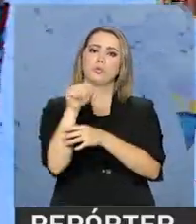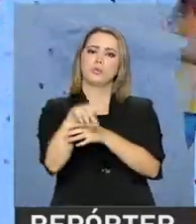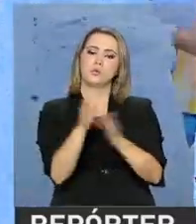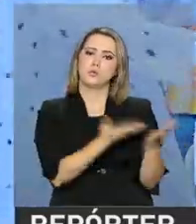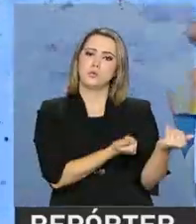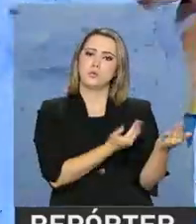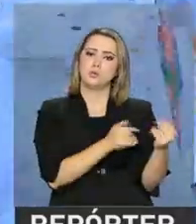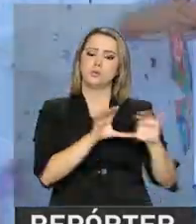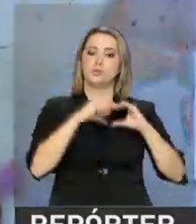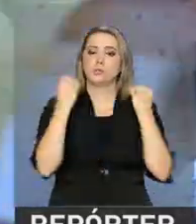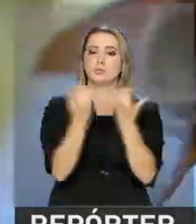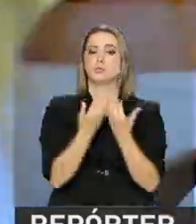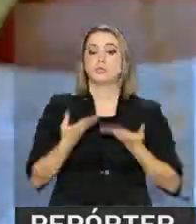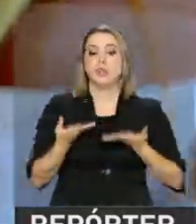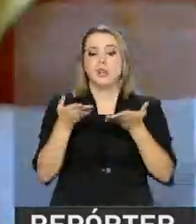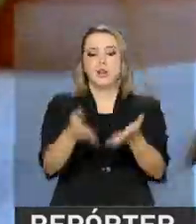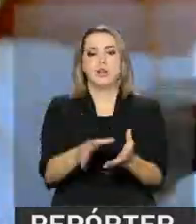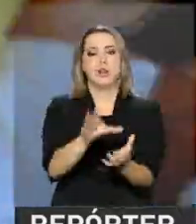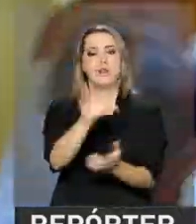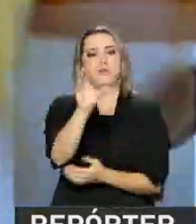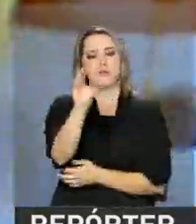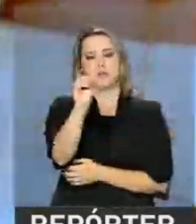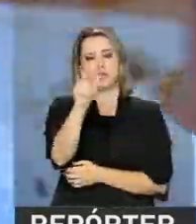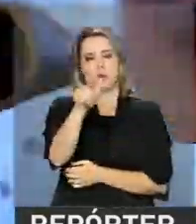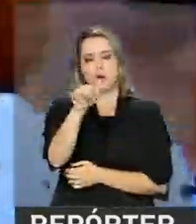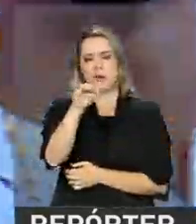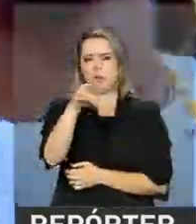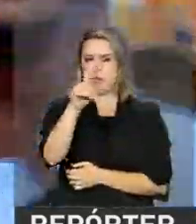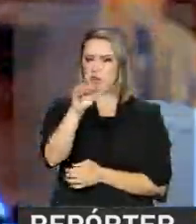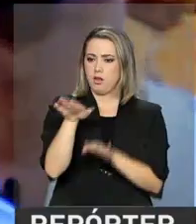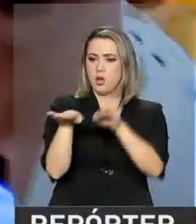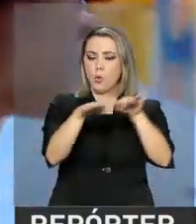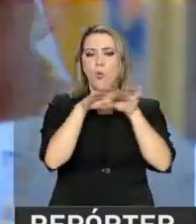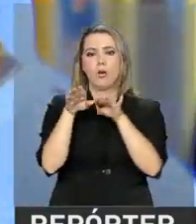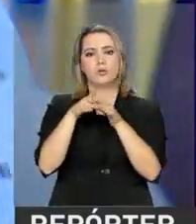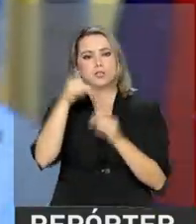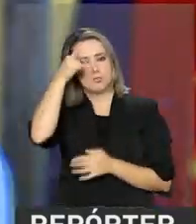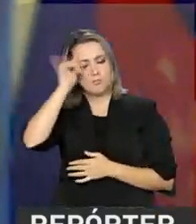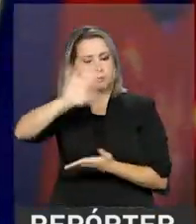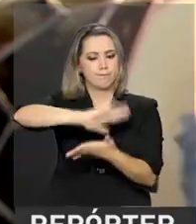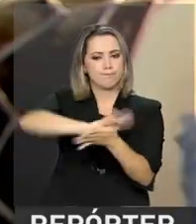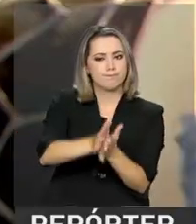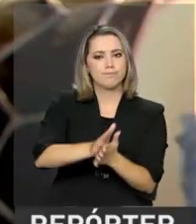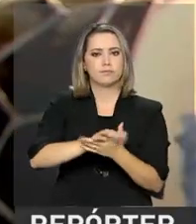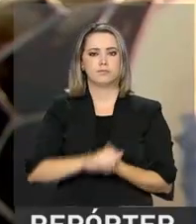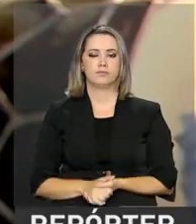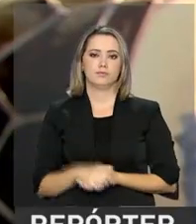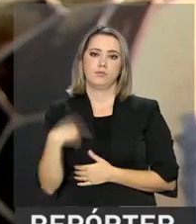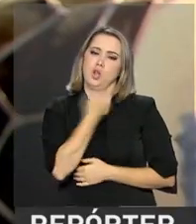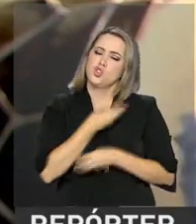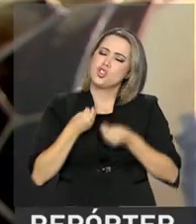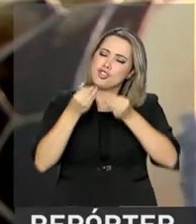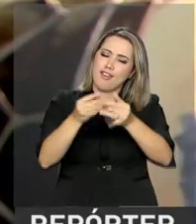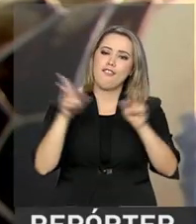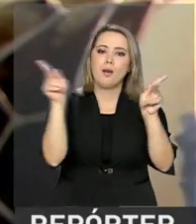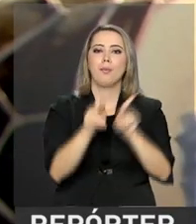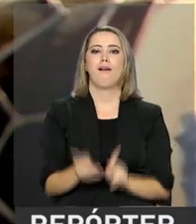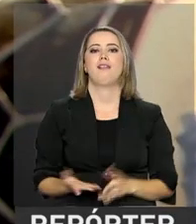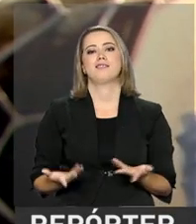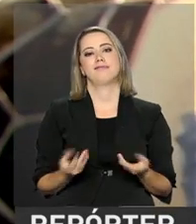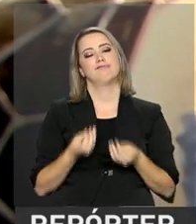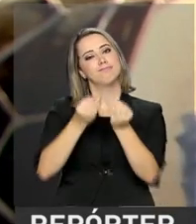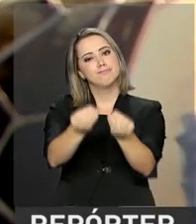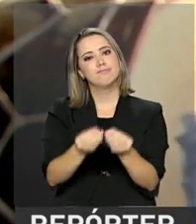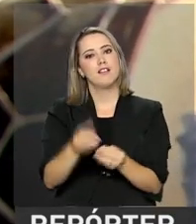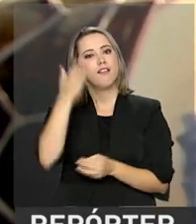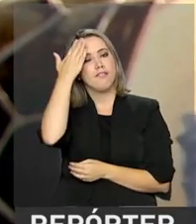comunidade e leva às ruas de Olinda uma mensagem de igualdade e combate ao preconceito. A gente leva a paz, leva a